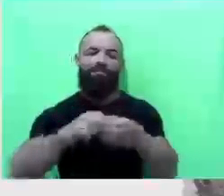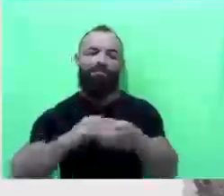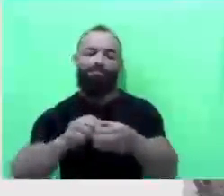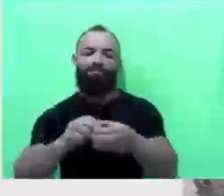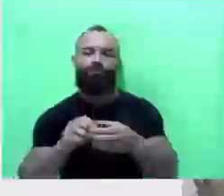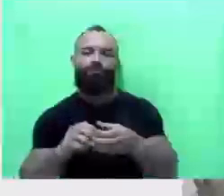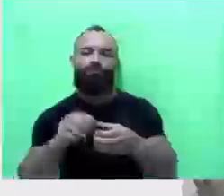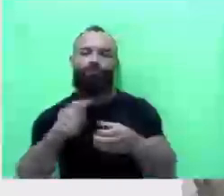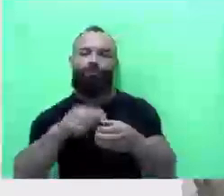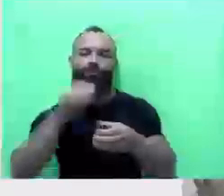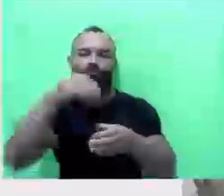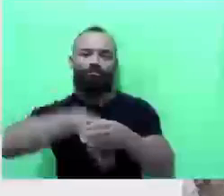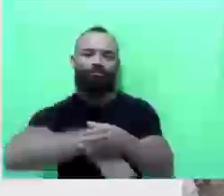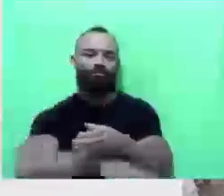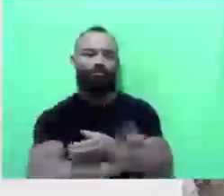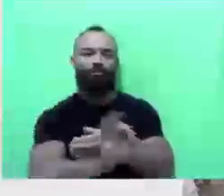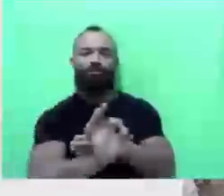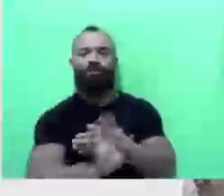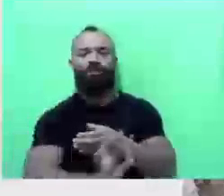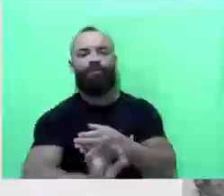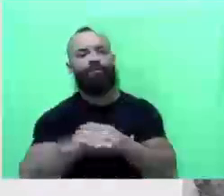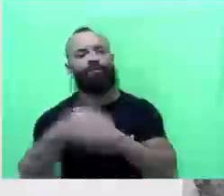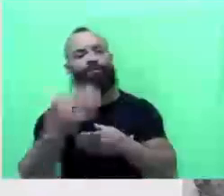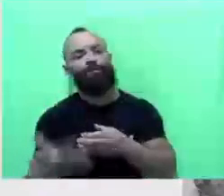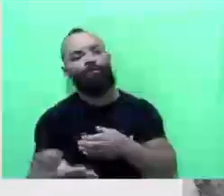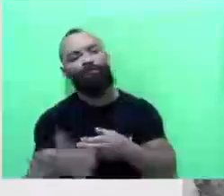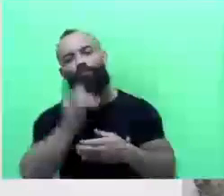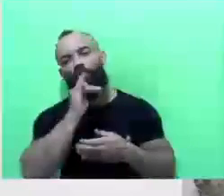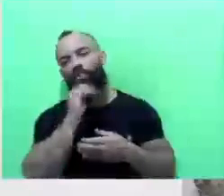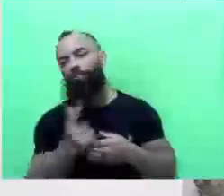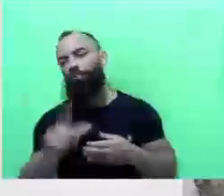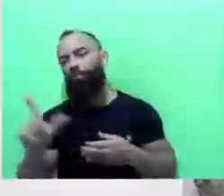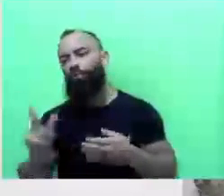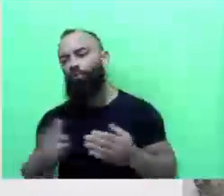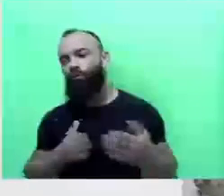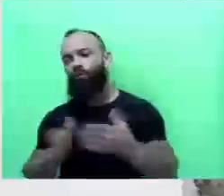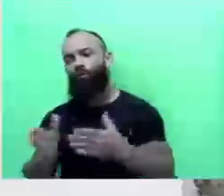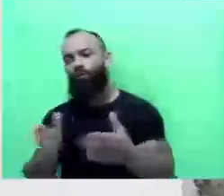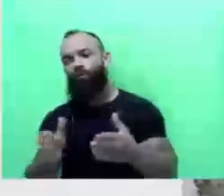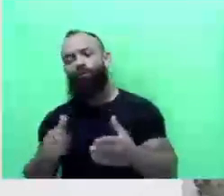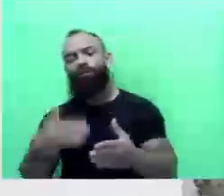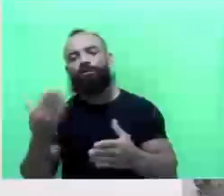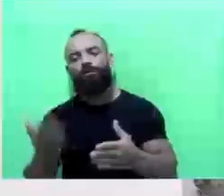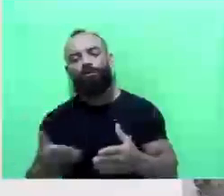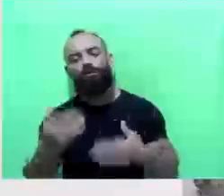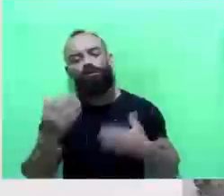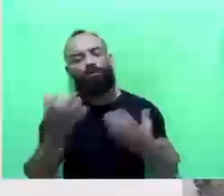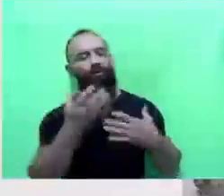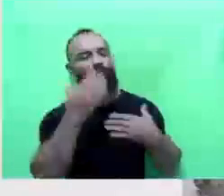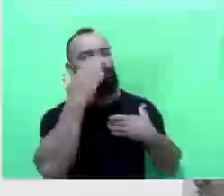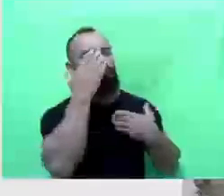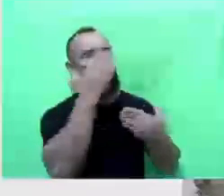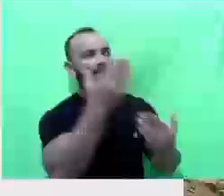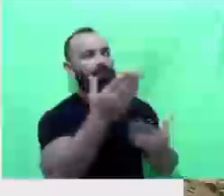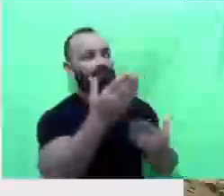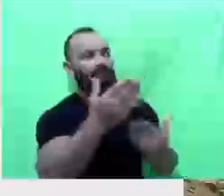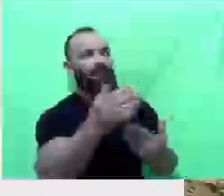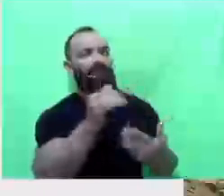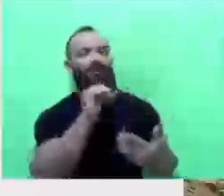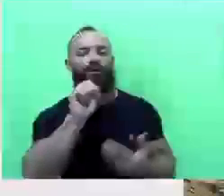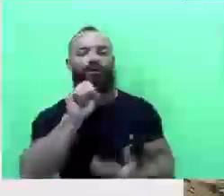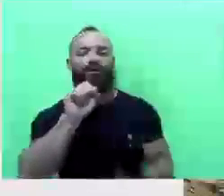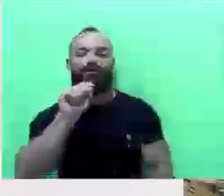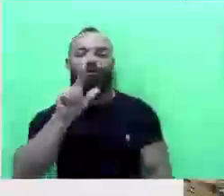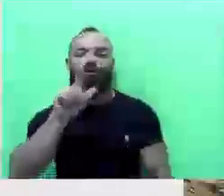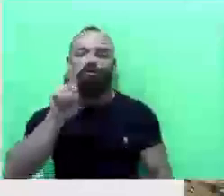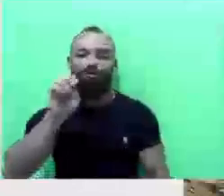correto dela, ela cria um novo caminho. E aí, com toda certeza, eu quero aqui agradecer ao prefeito Saumi, a toda a equipe